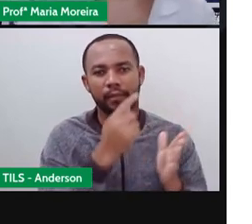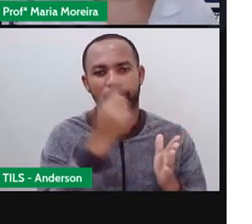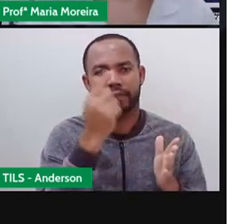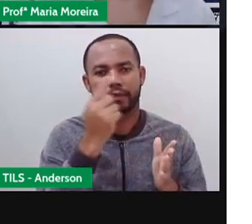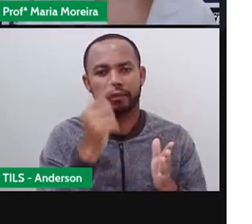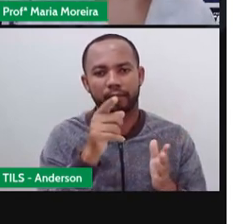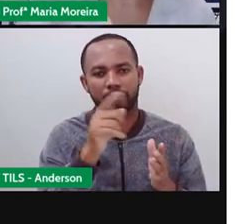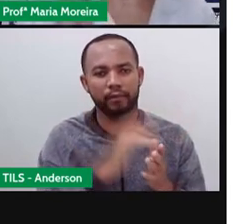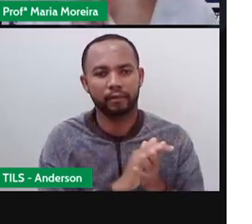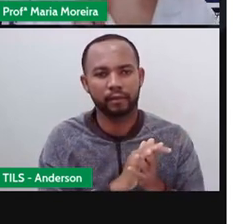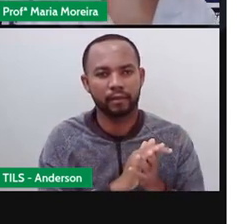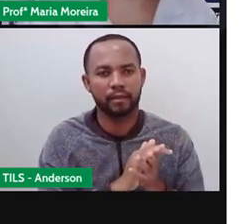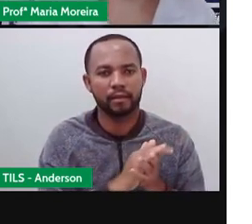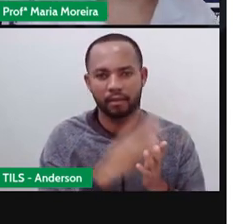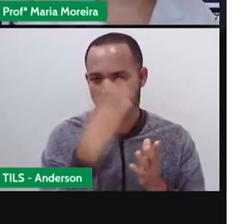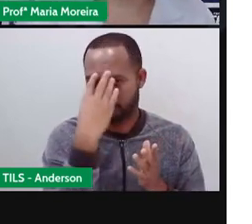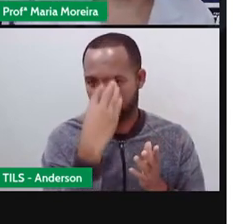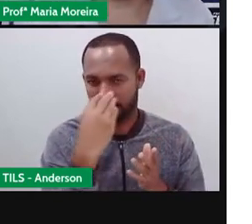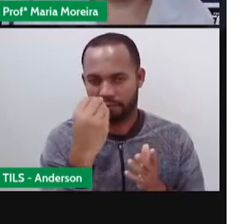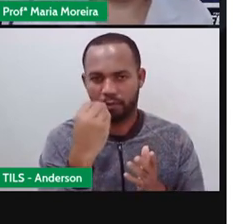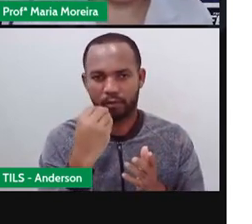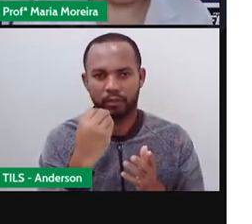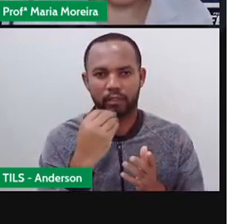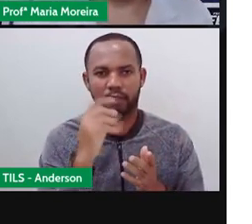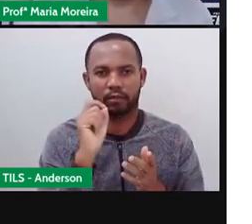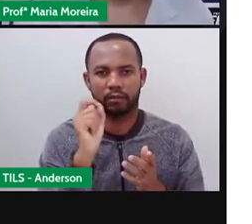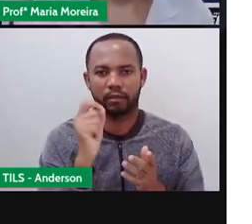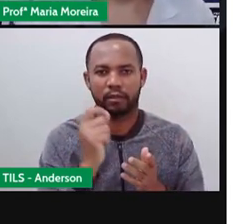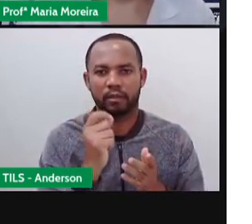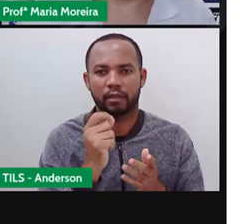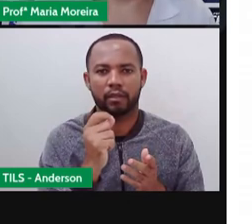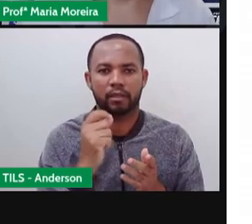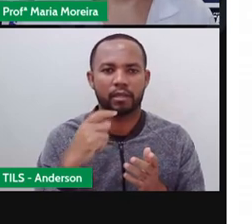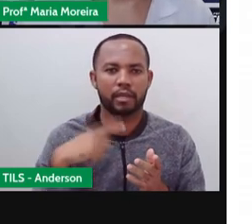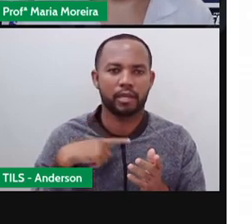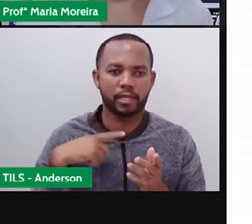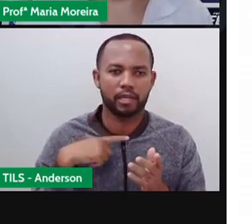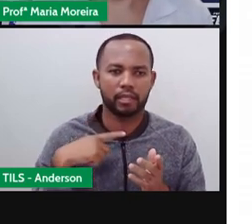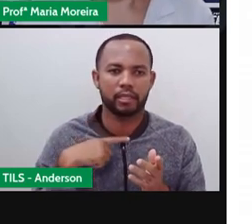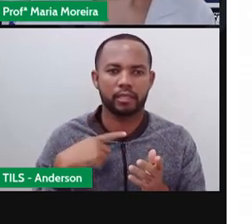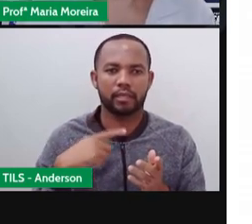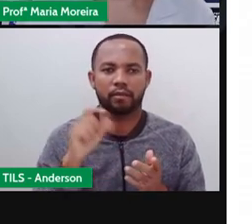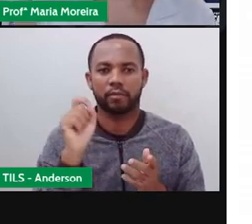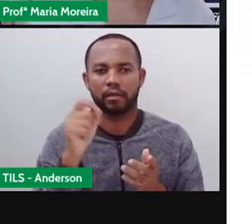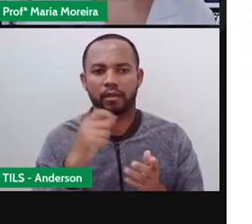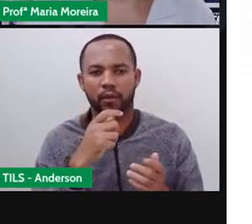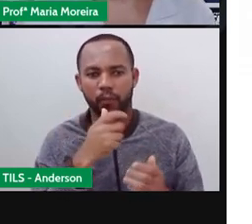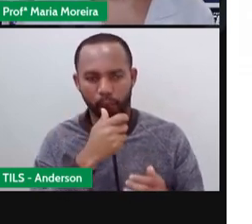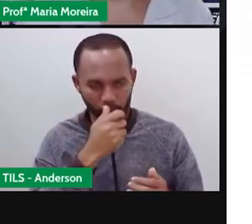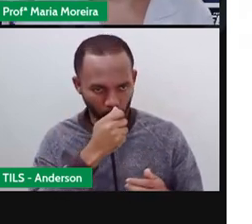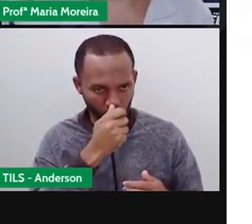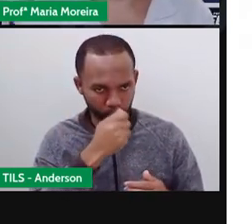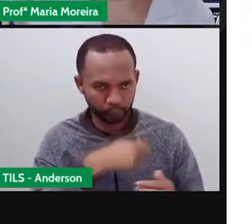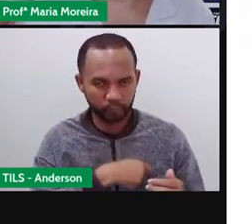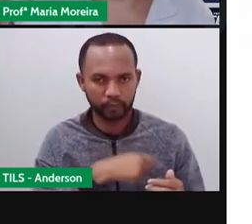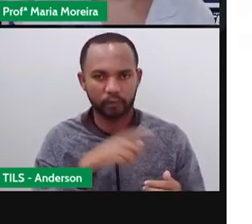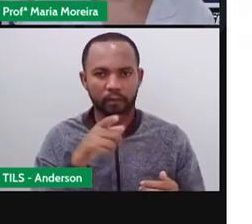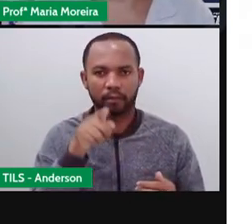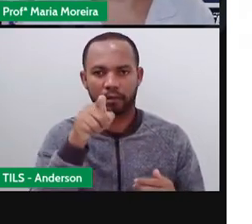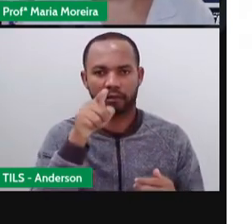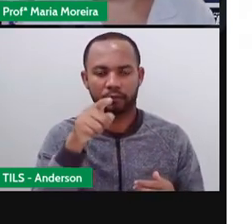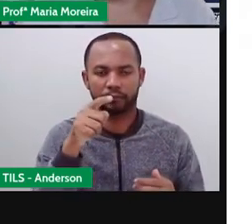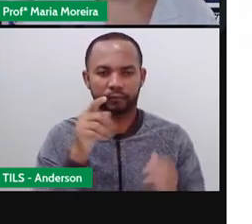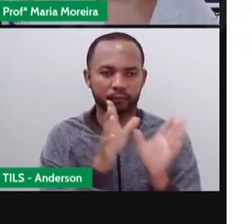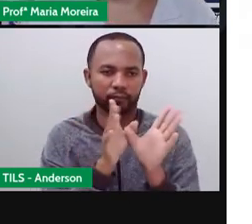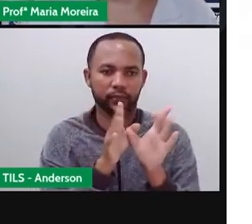raposa e cegonha. A raposa é que tipo de animal vertebrado? Um mamífero. Já a cegonha é um outro tipo de